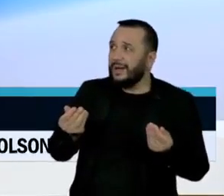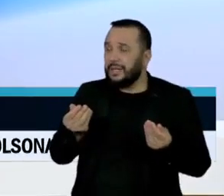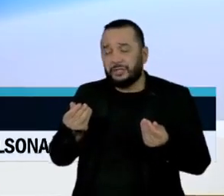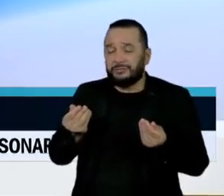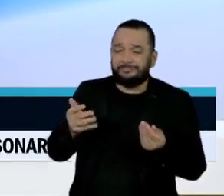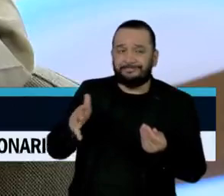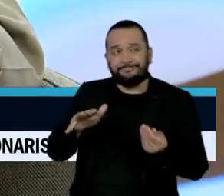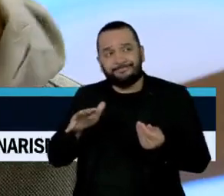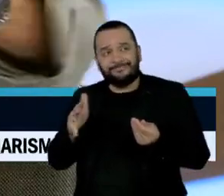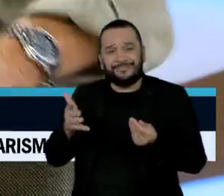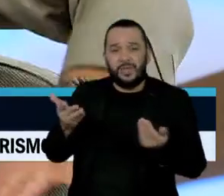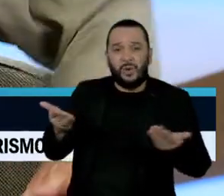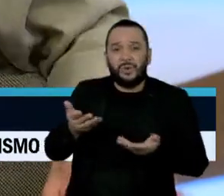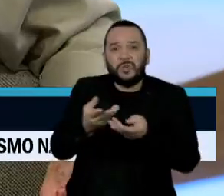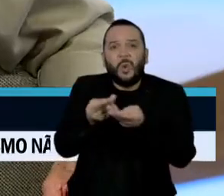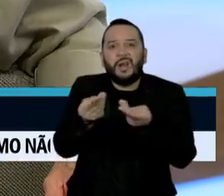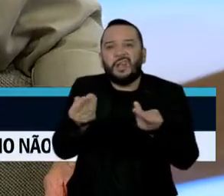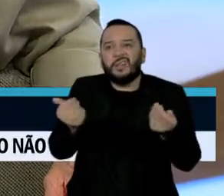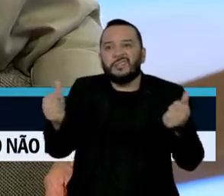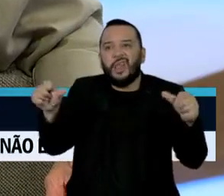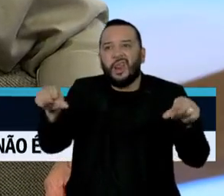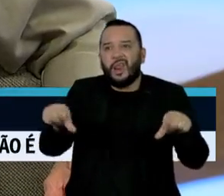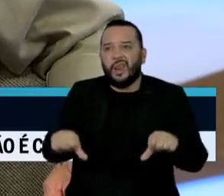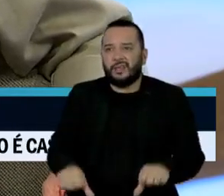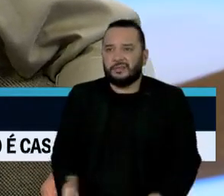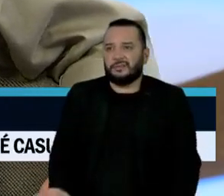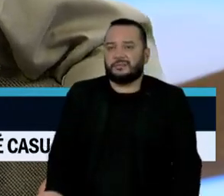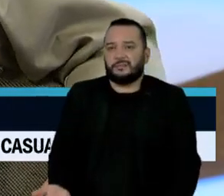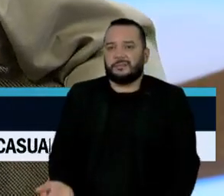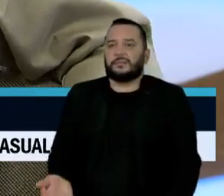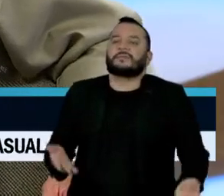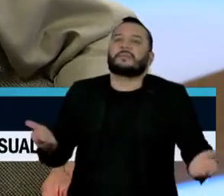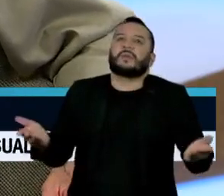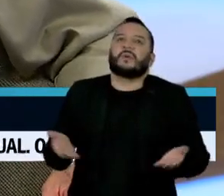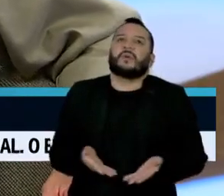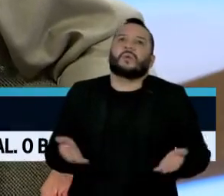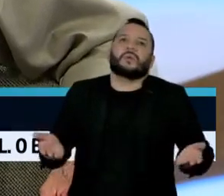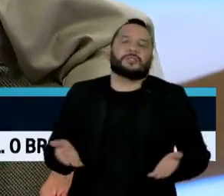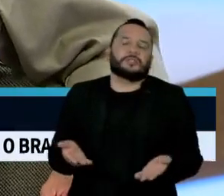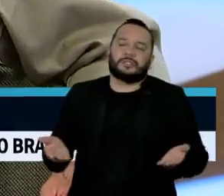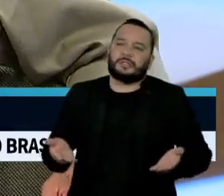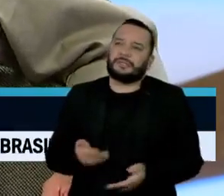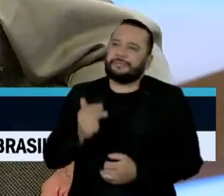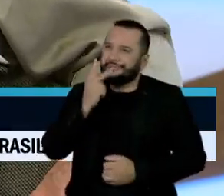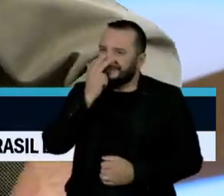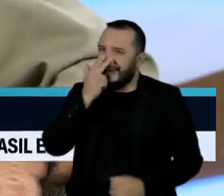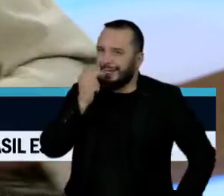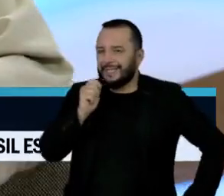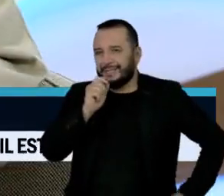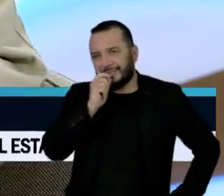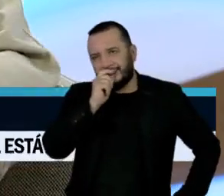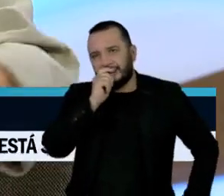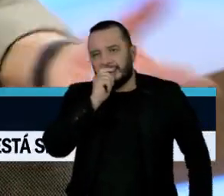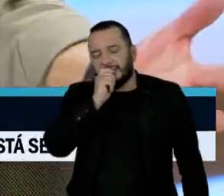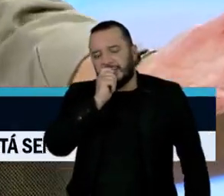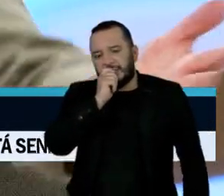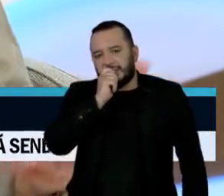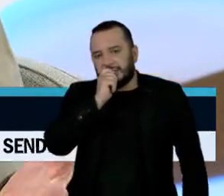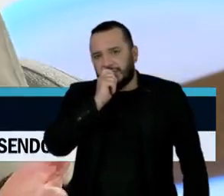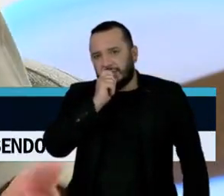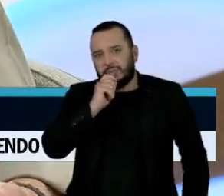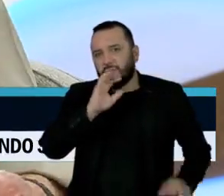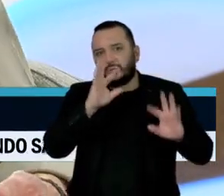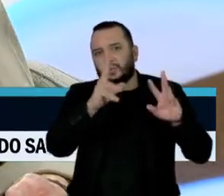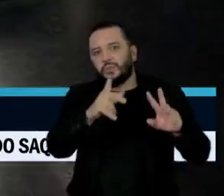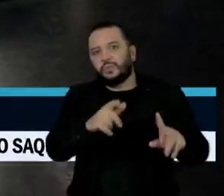Então, hoje em dia, está tudo quase, podemos dizer, na mão do